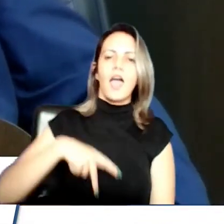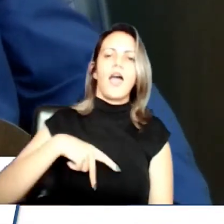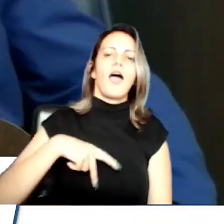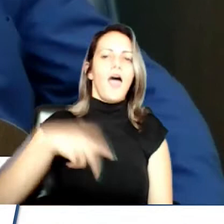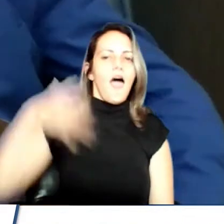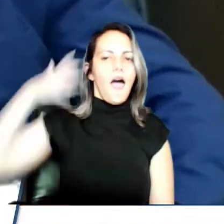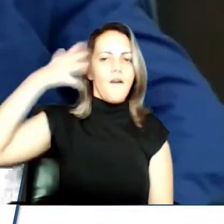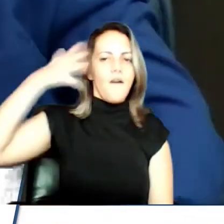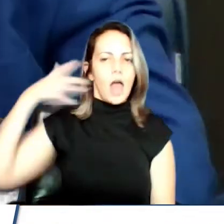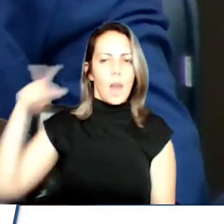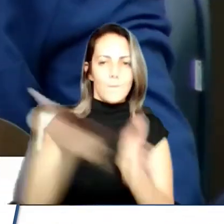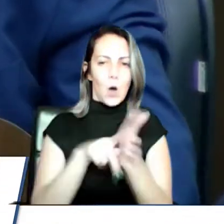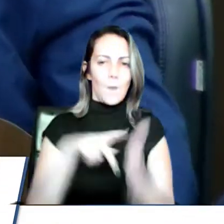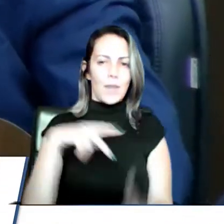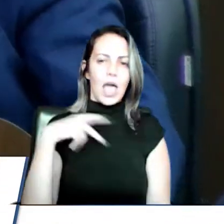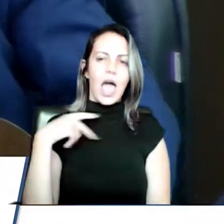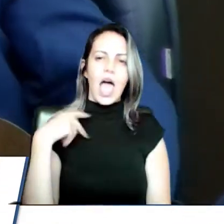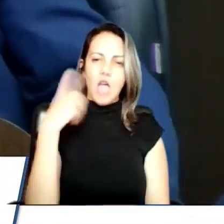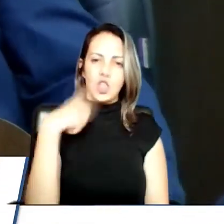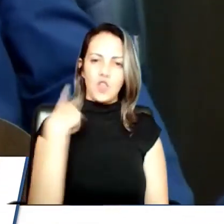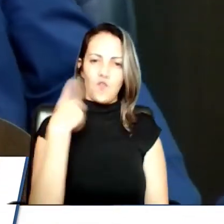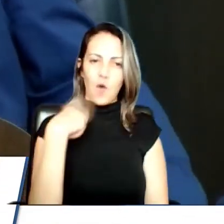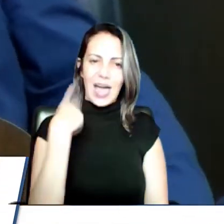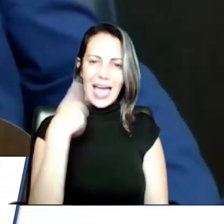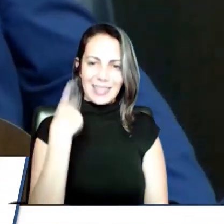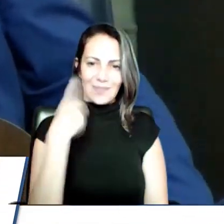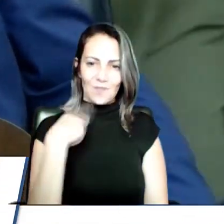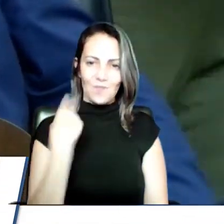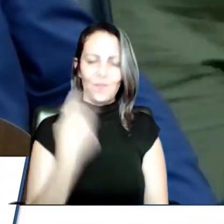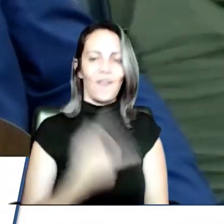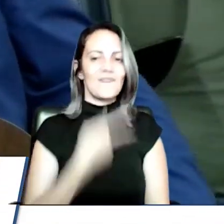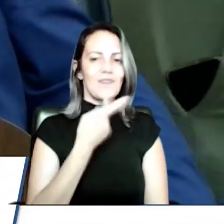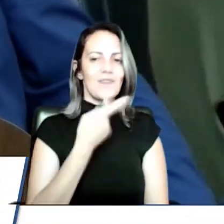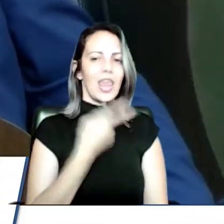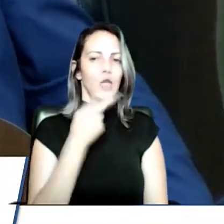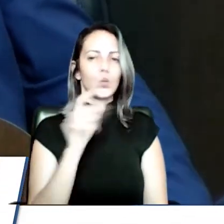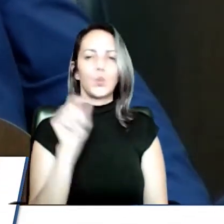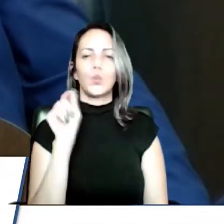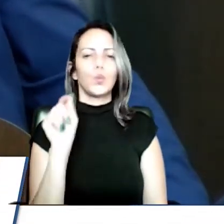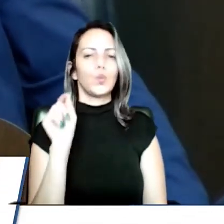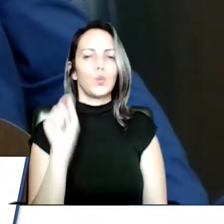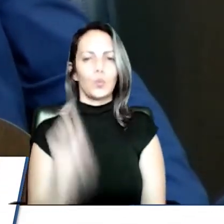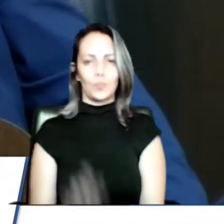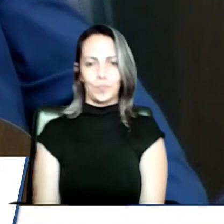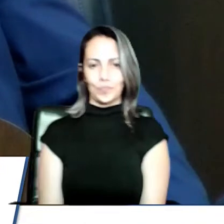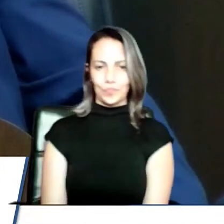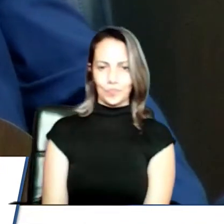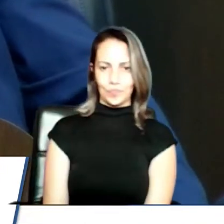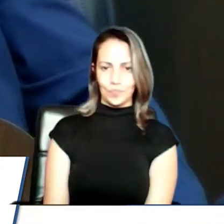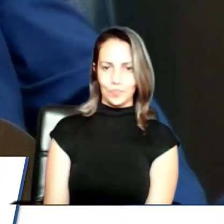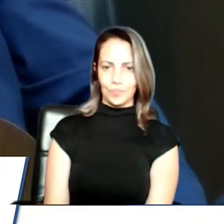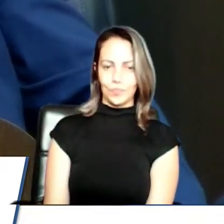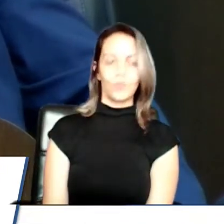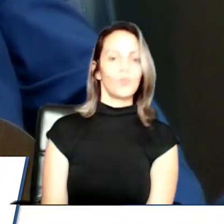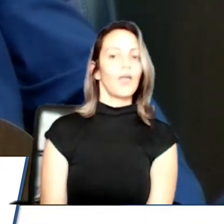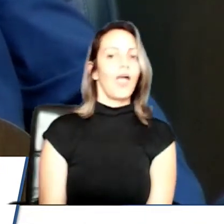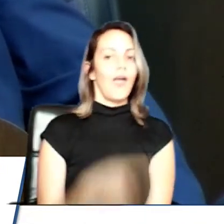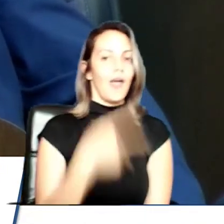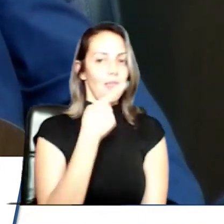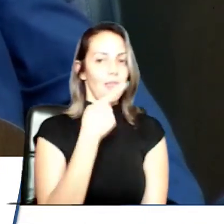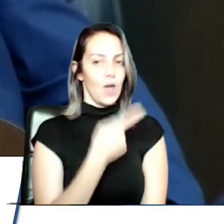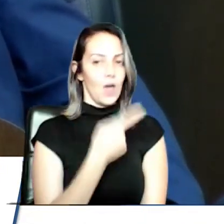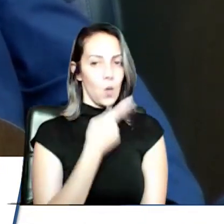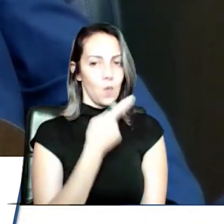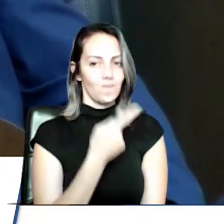feliz, ela foi muito feliz no que ela falou. não só como advogada, ela sentiu muito mal